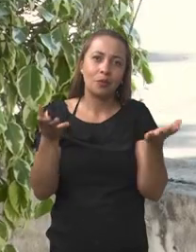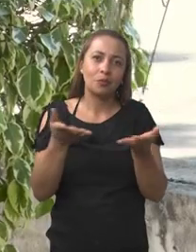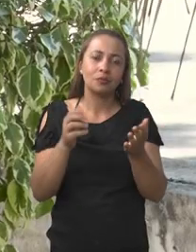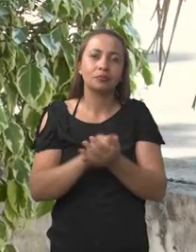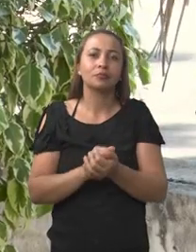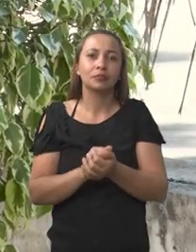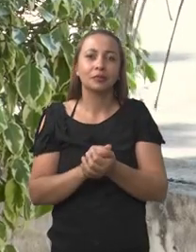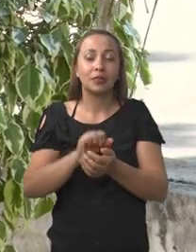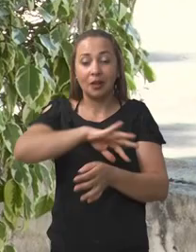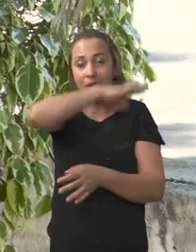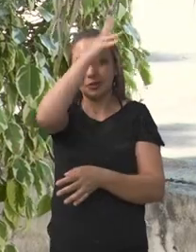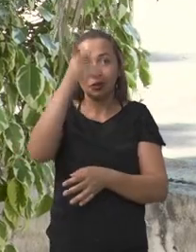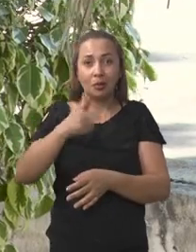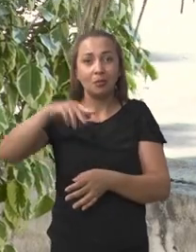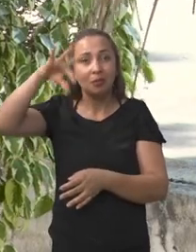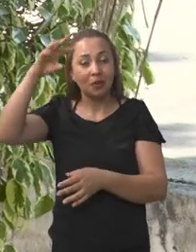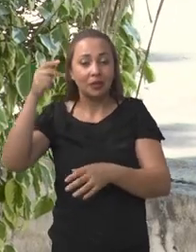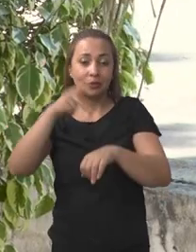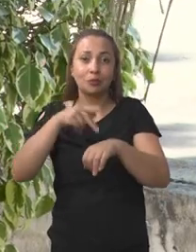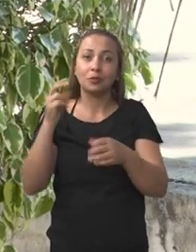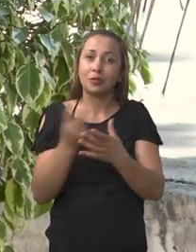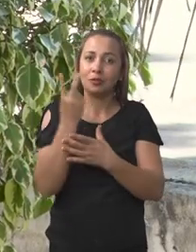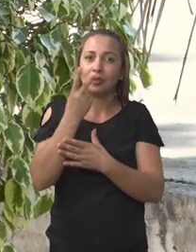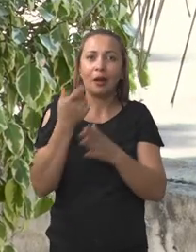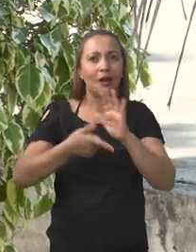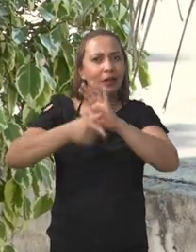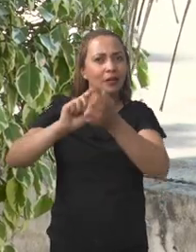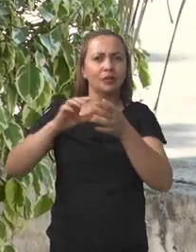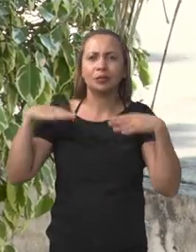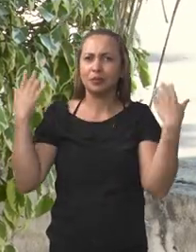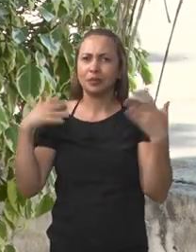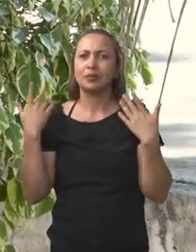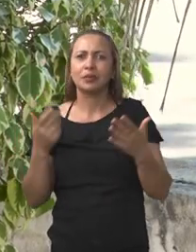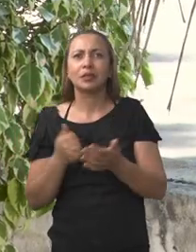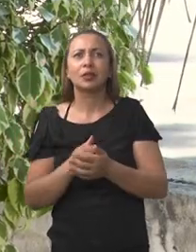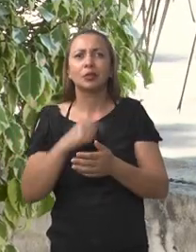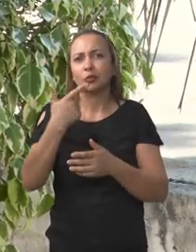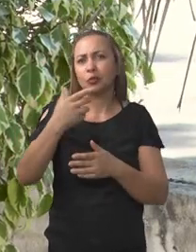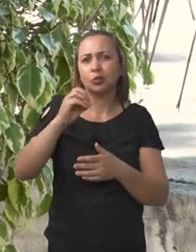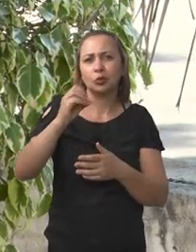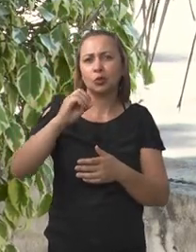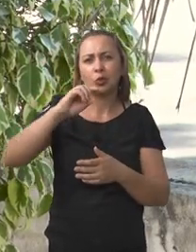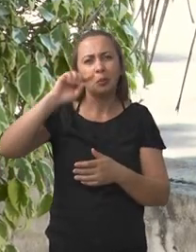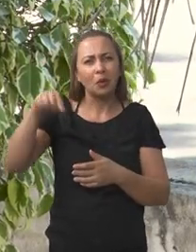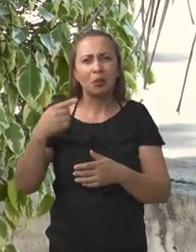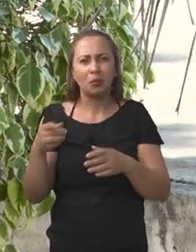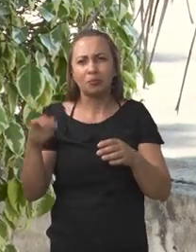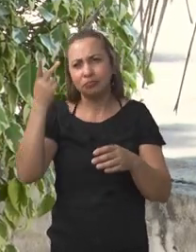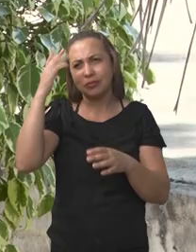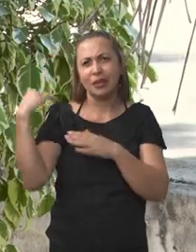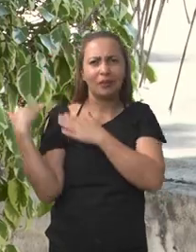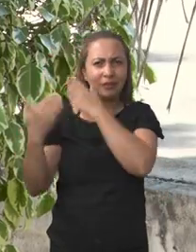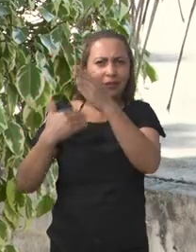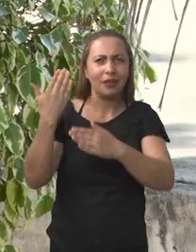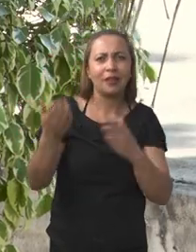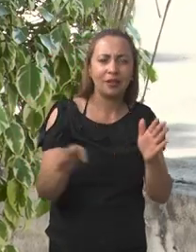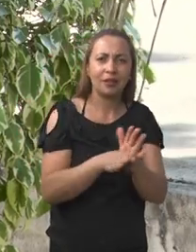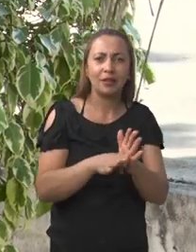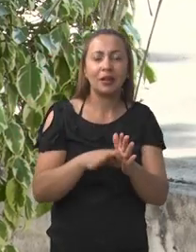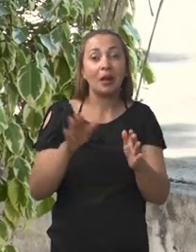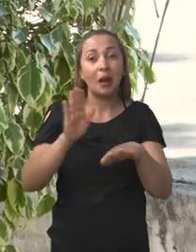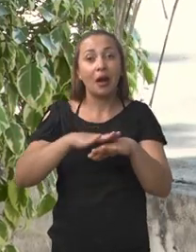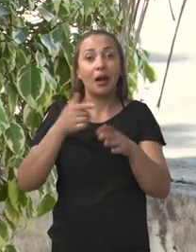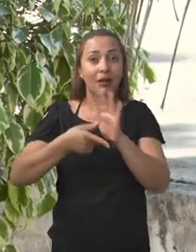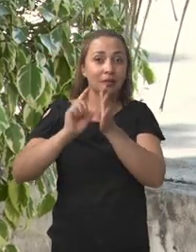A Chapada Diamantina, na verdade, antes desse ciclo do turismo de agora, de 2000 para cá, ela era uma das regiões mais empobrecidas do